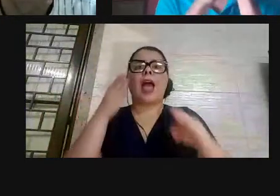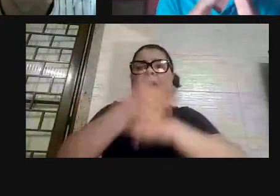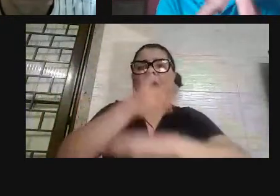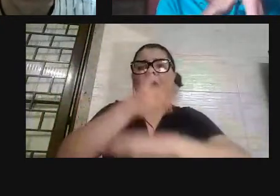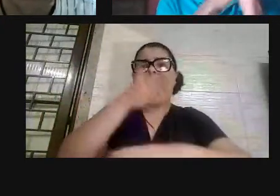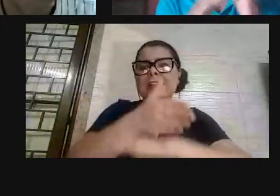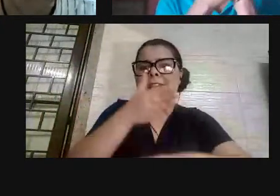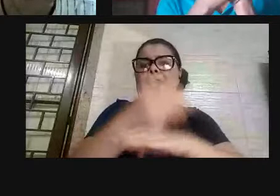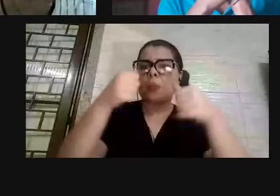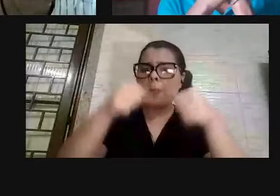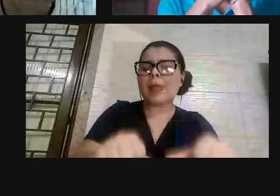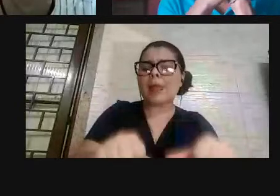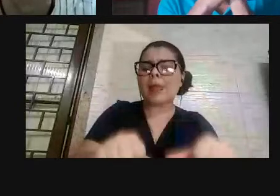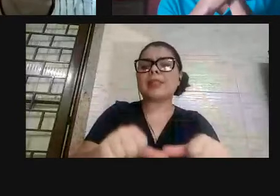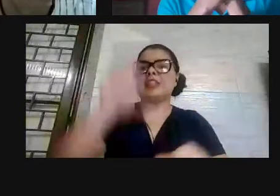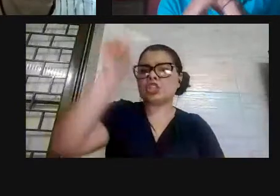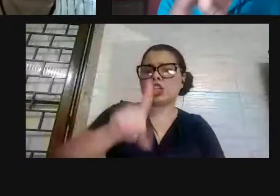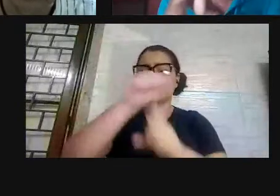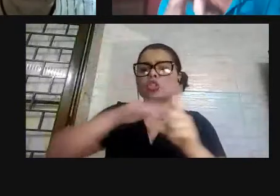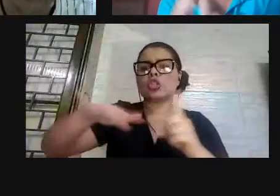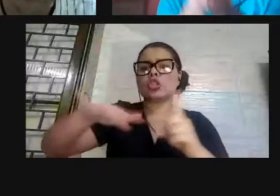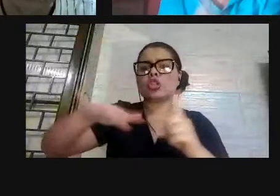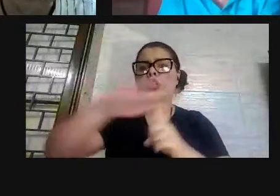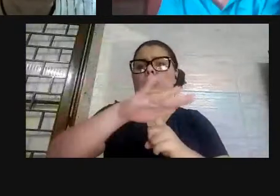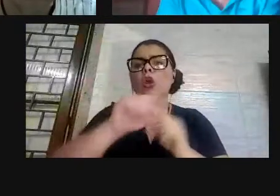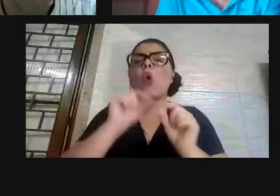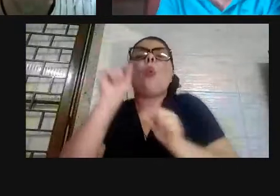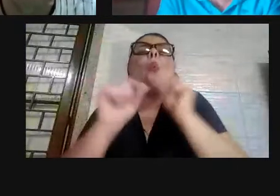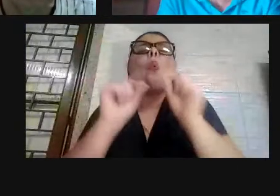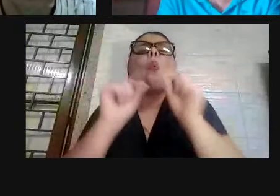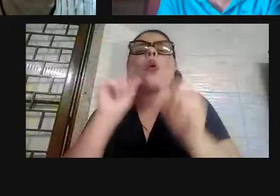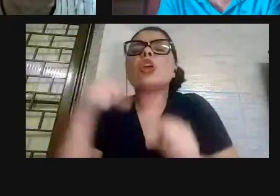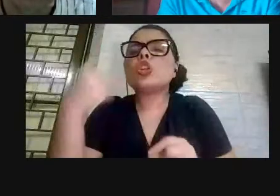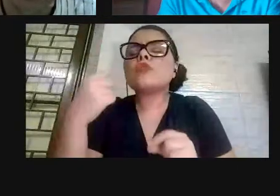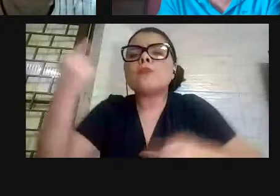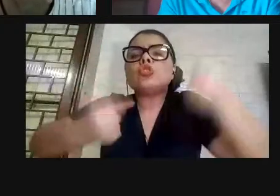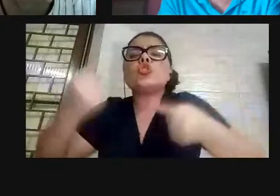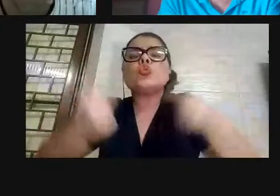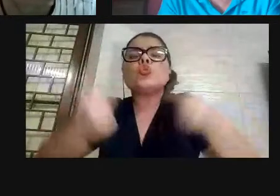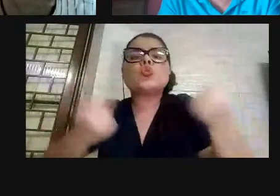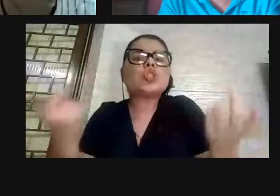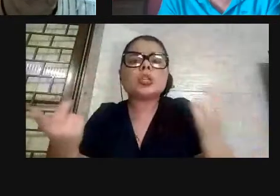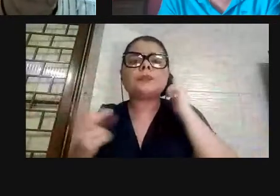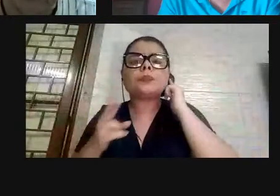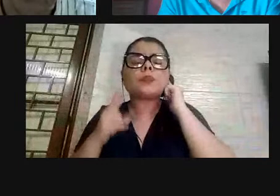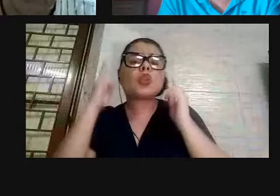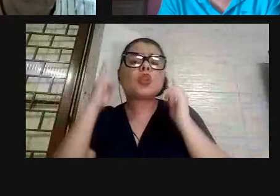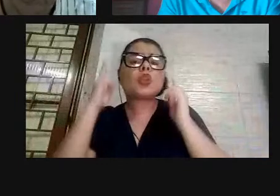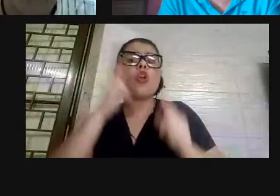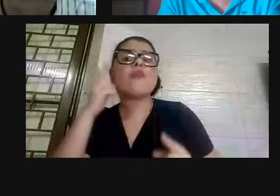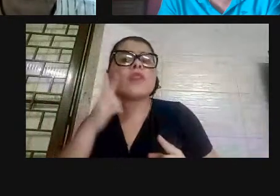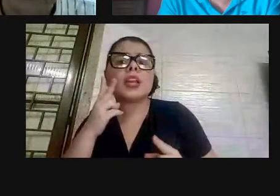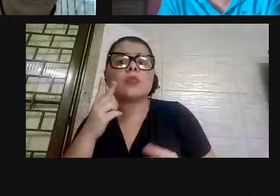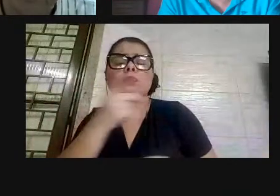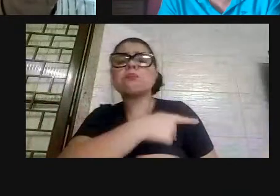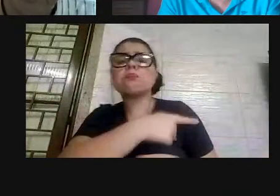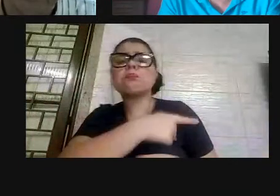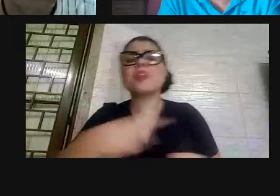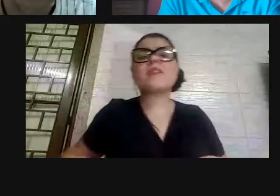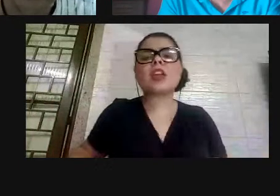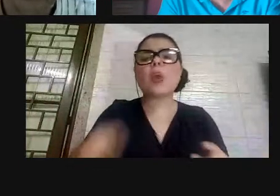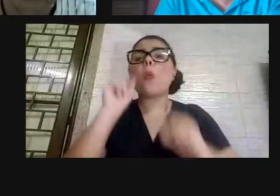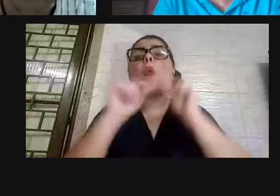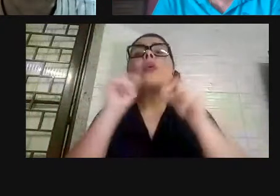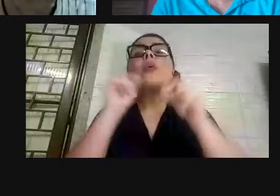vamos discutir direitos sociais, o que nós vamos discutir nas eleições? Quais são as pautas dos vereadores? Quais são as pautas dos candidatos a prefeito? É o mesmo de